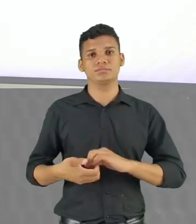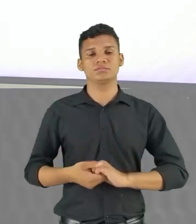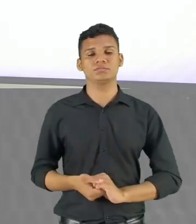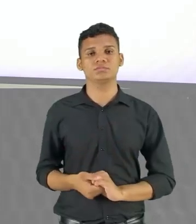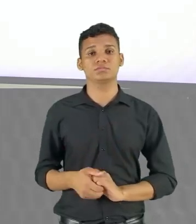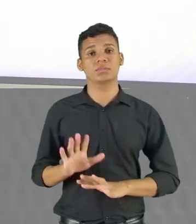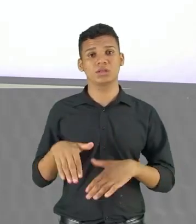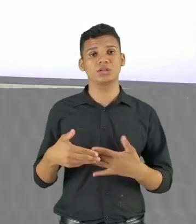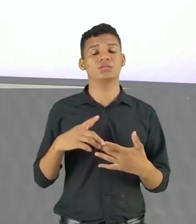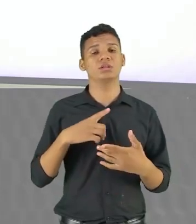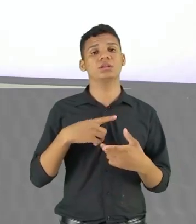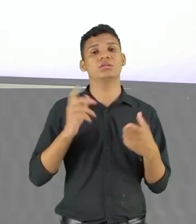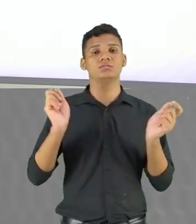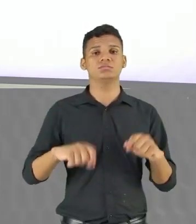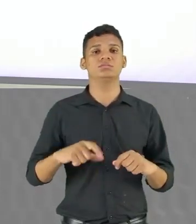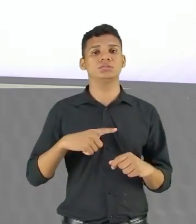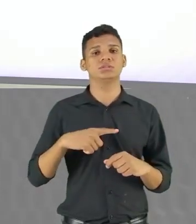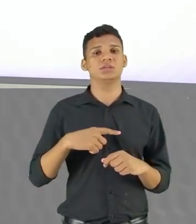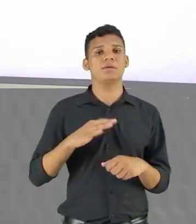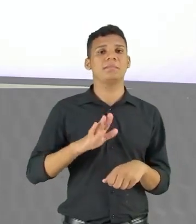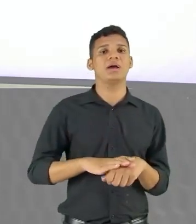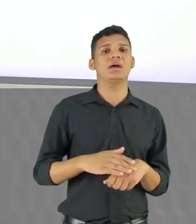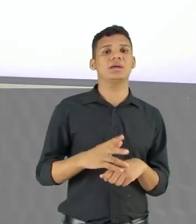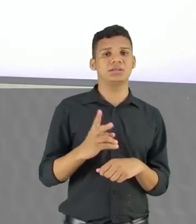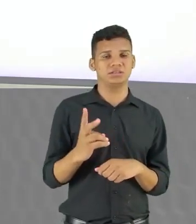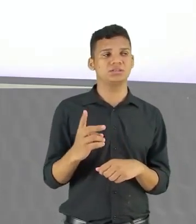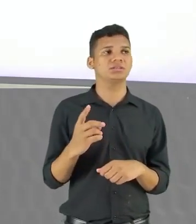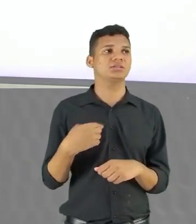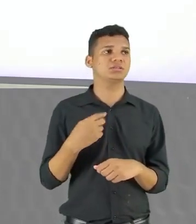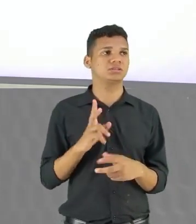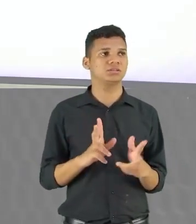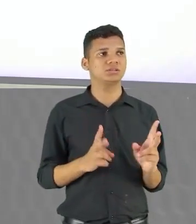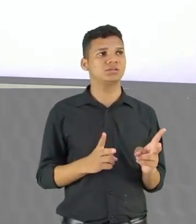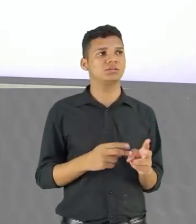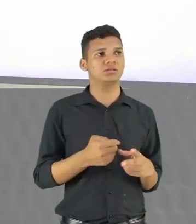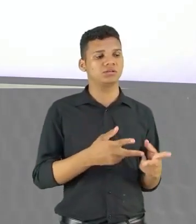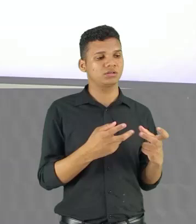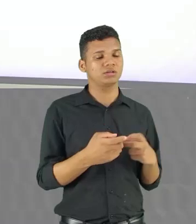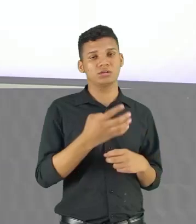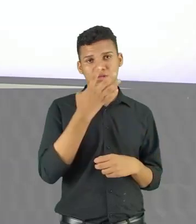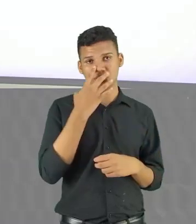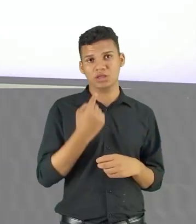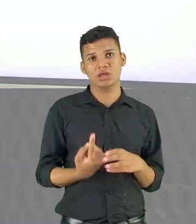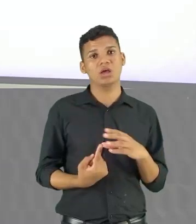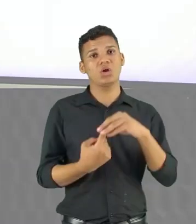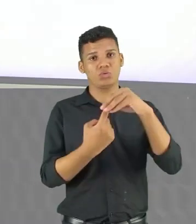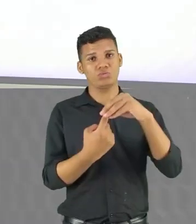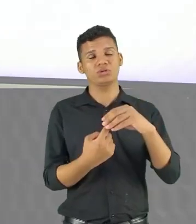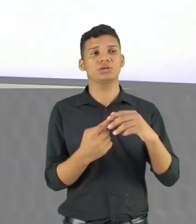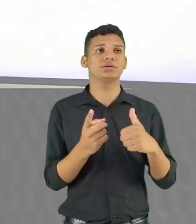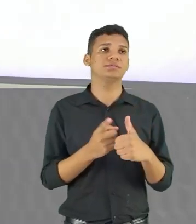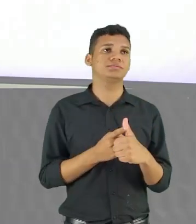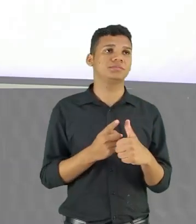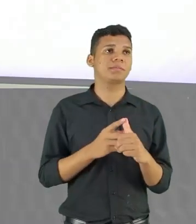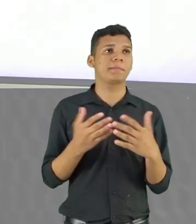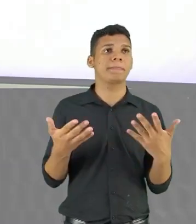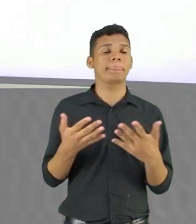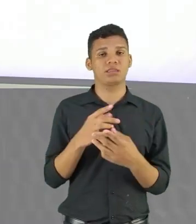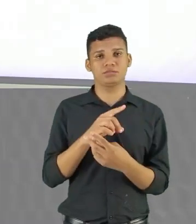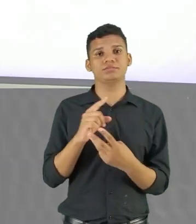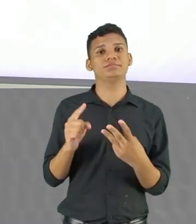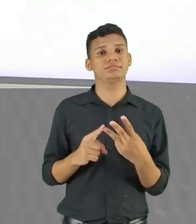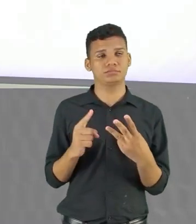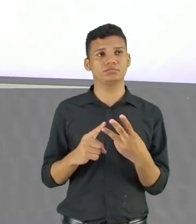possibilidade, né? da gente ter mais de um conteúdo sendo verificado em uma única questão. A gente vai para mais uma questão.